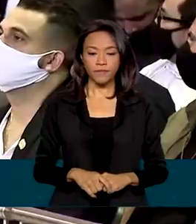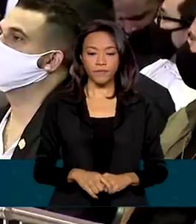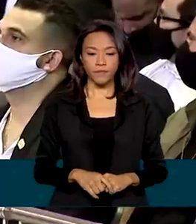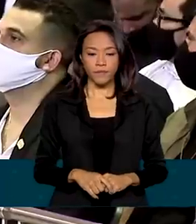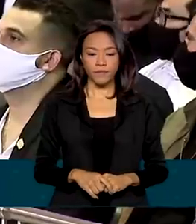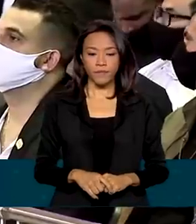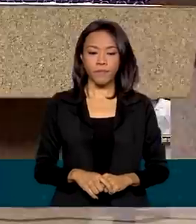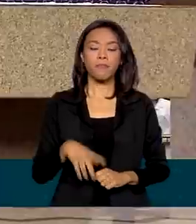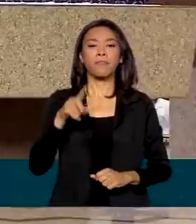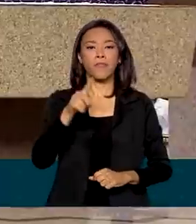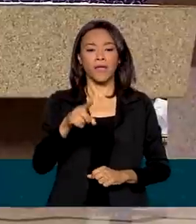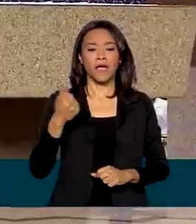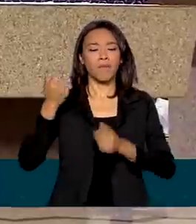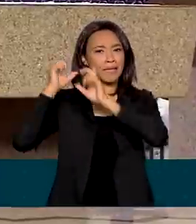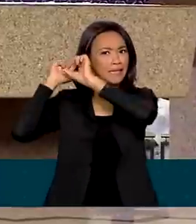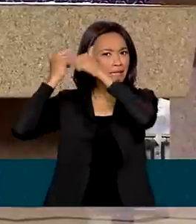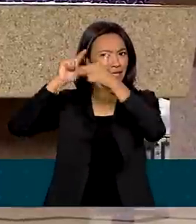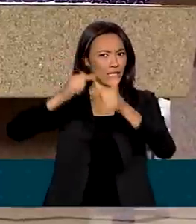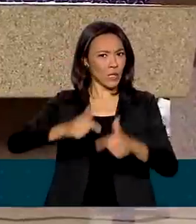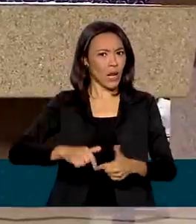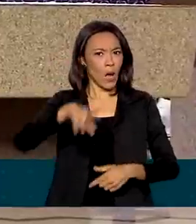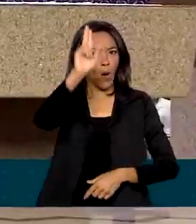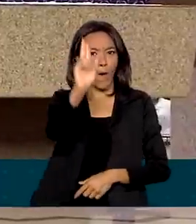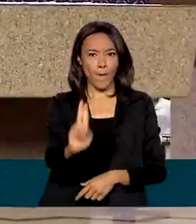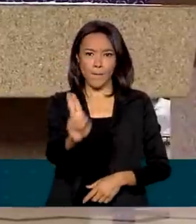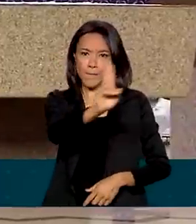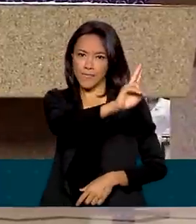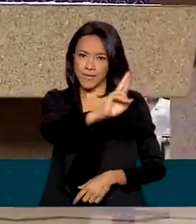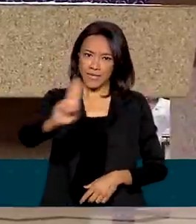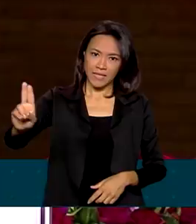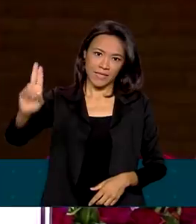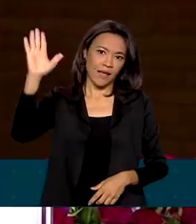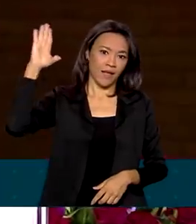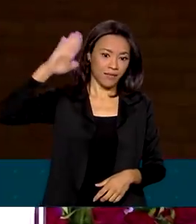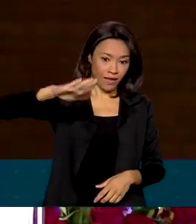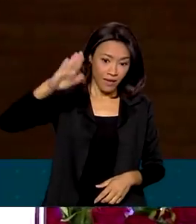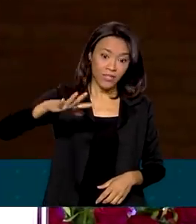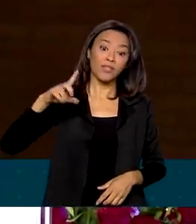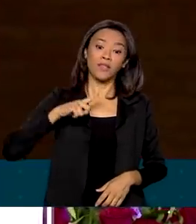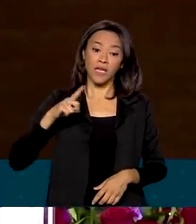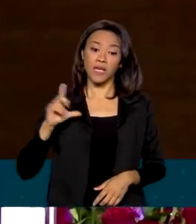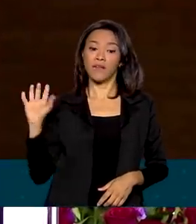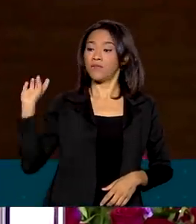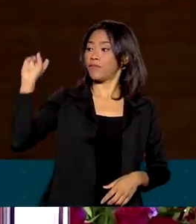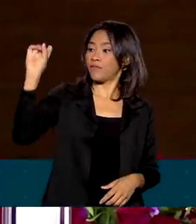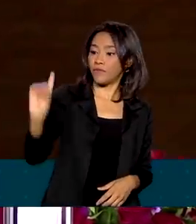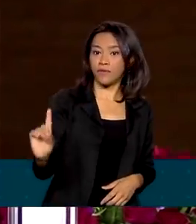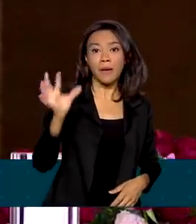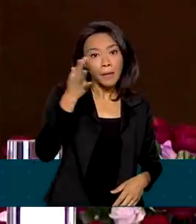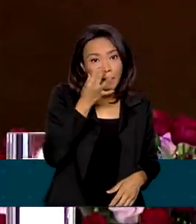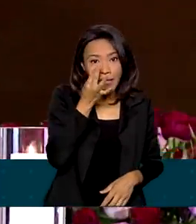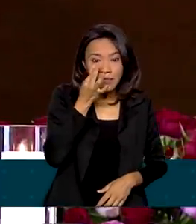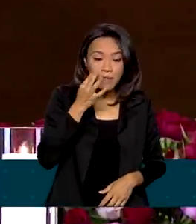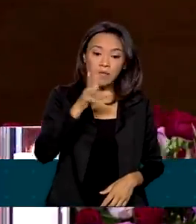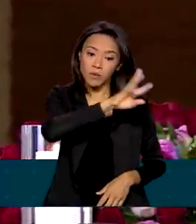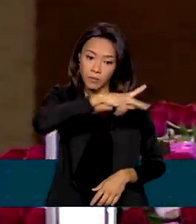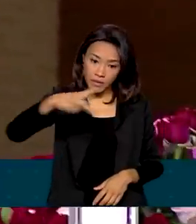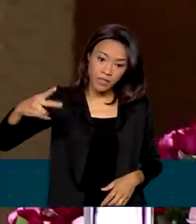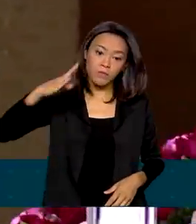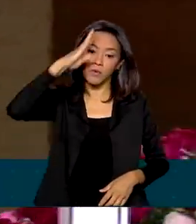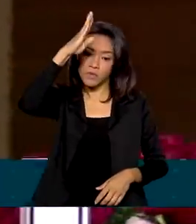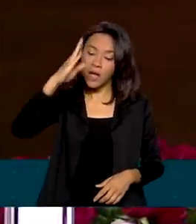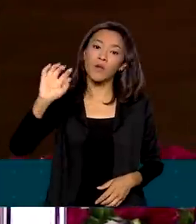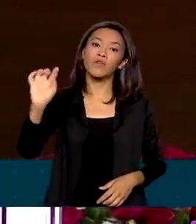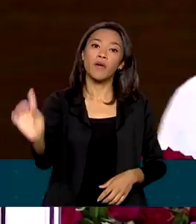A tradicional missa das duas da tarde contou com a participação do presidente Jair Bolsonaro, que